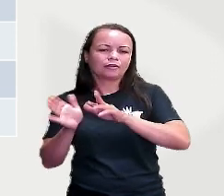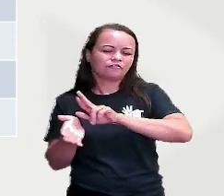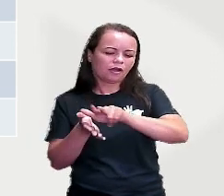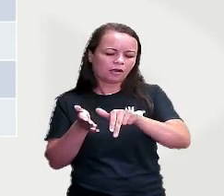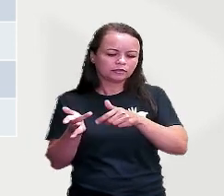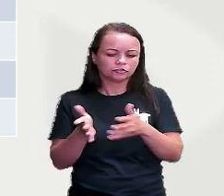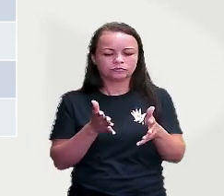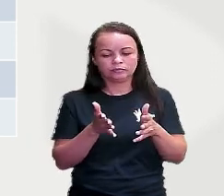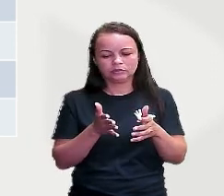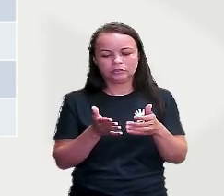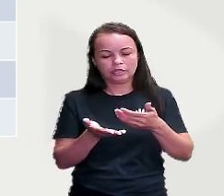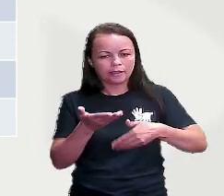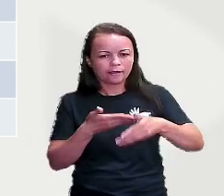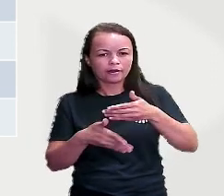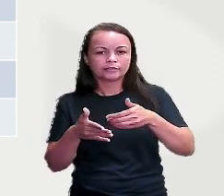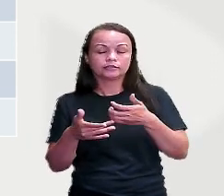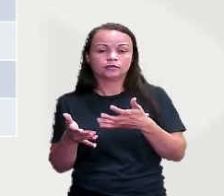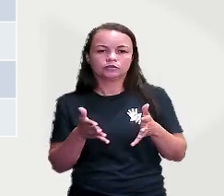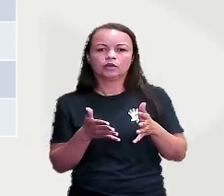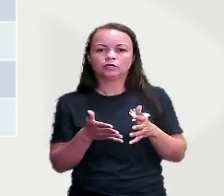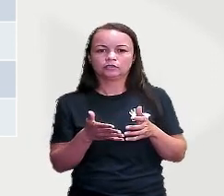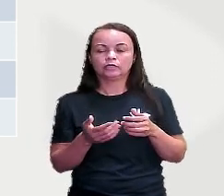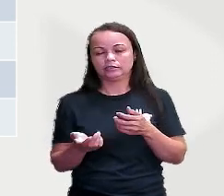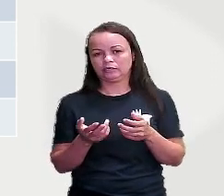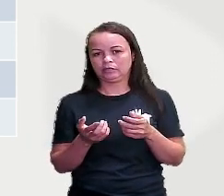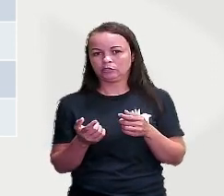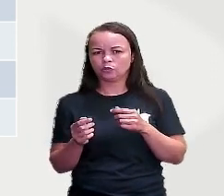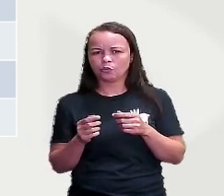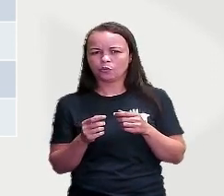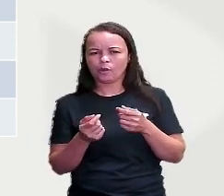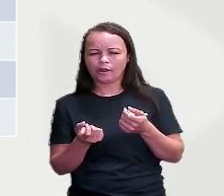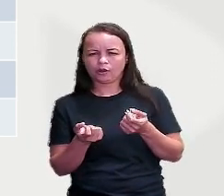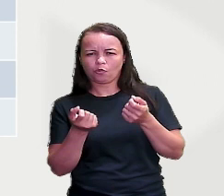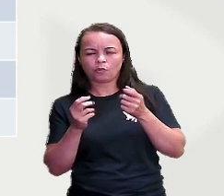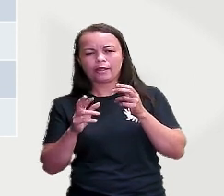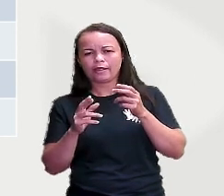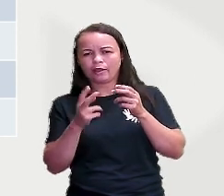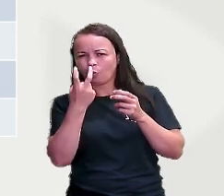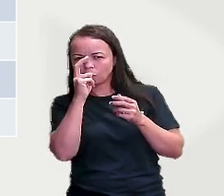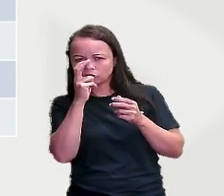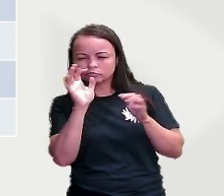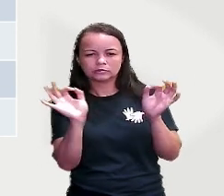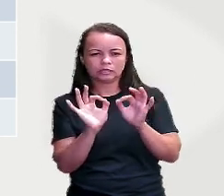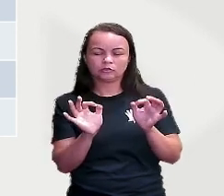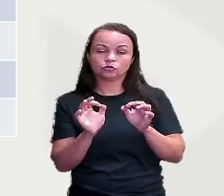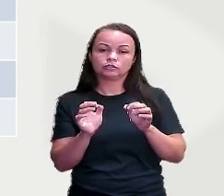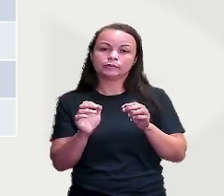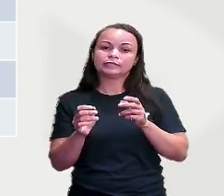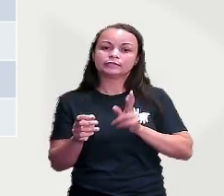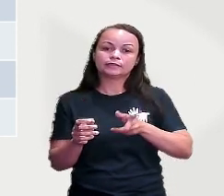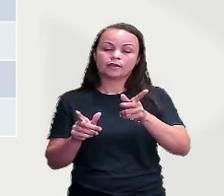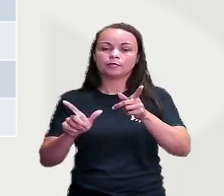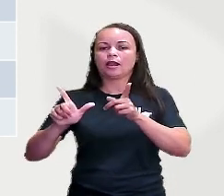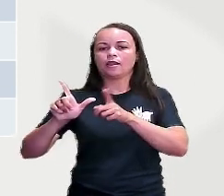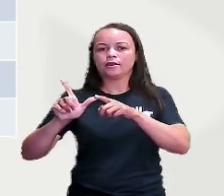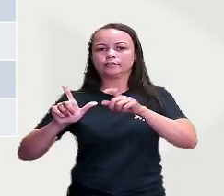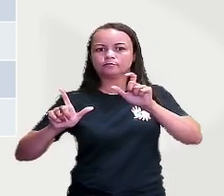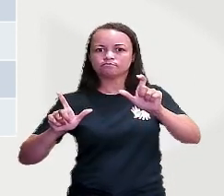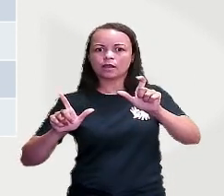em relação aos demais. Tornando-o inconfundível. Costuma estar em letra maiúscula, tá? Então se eu digo...